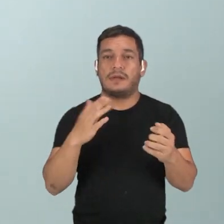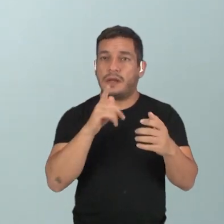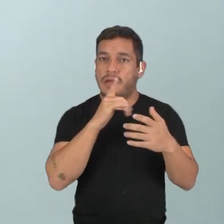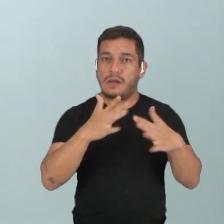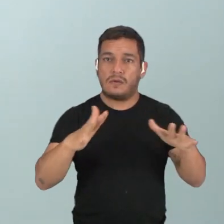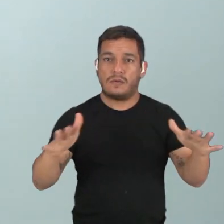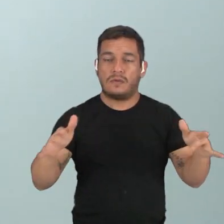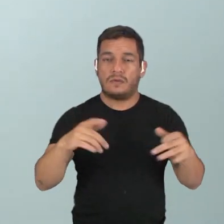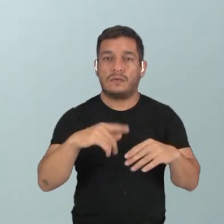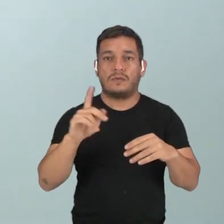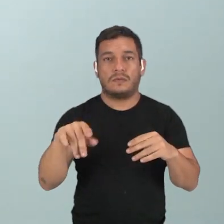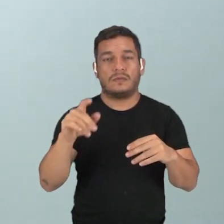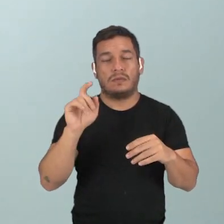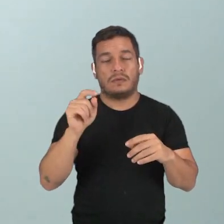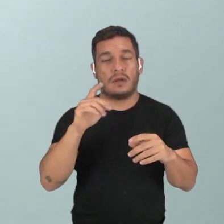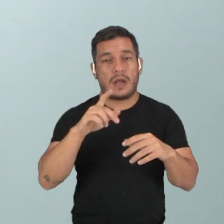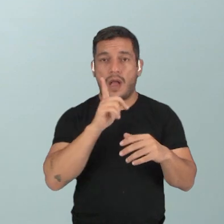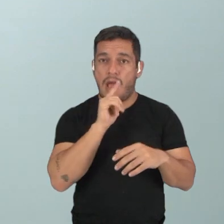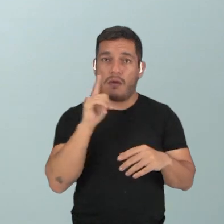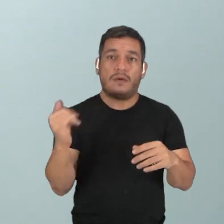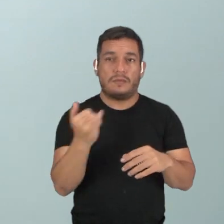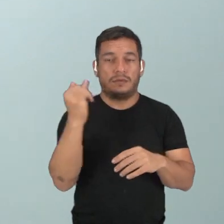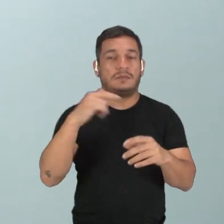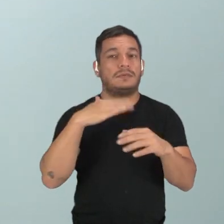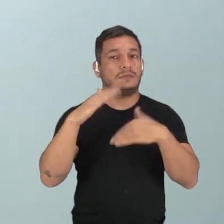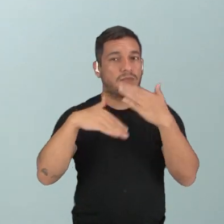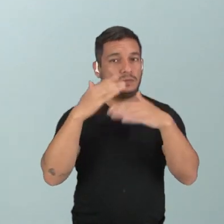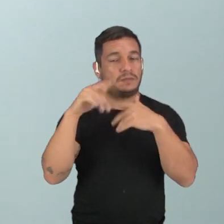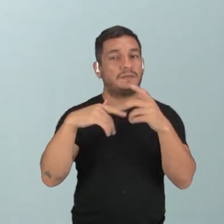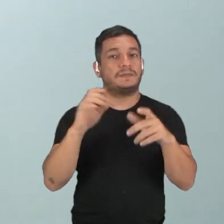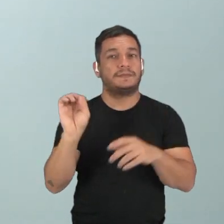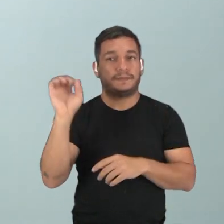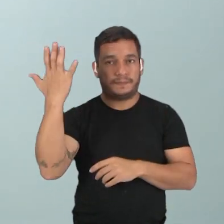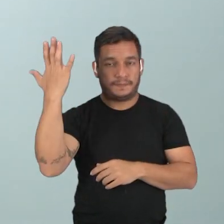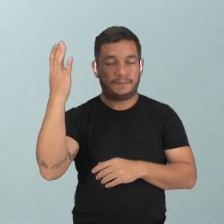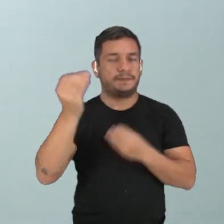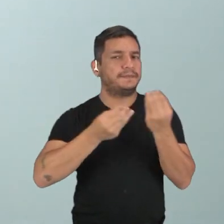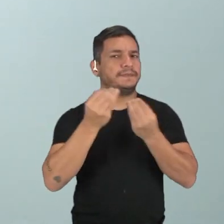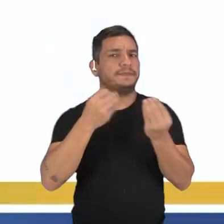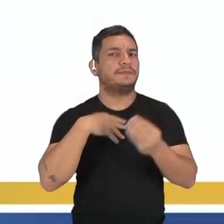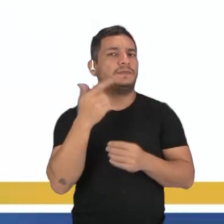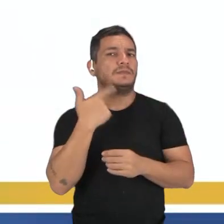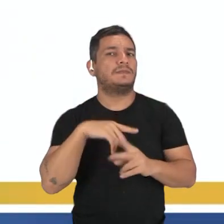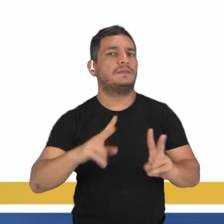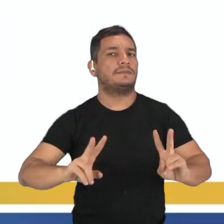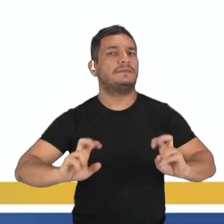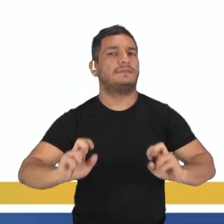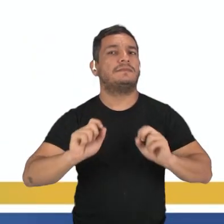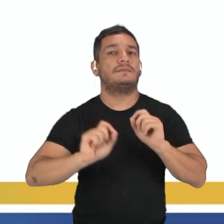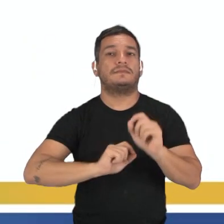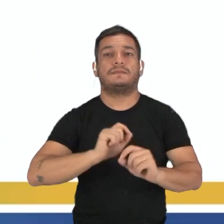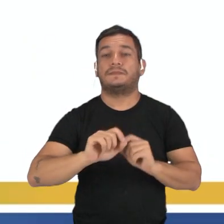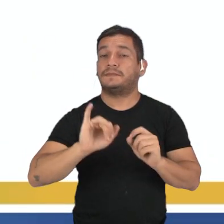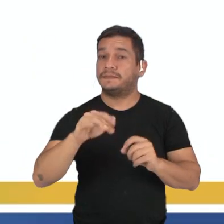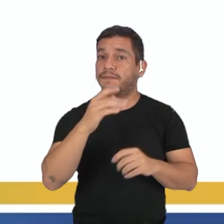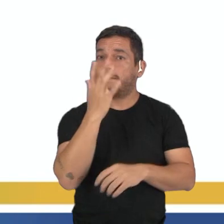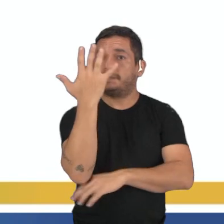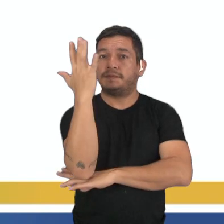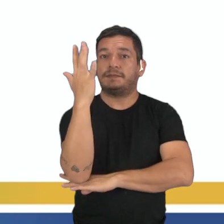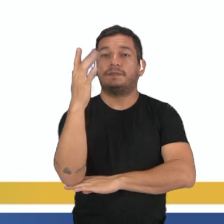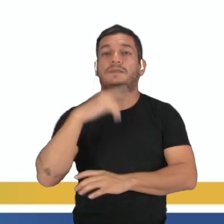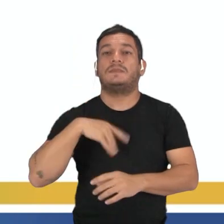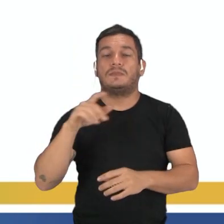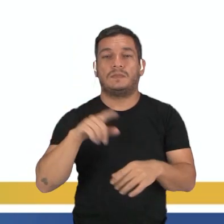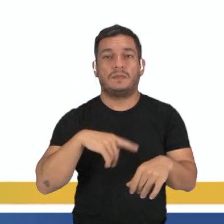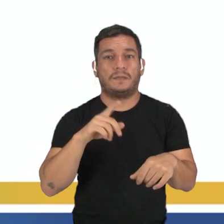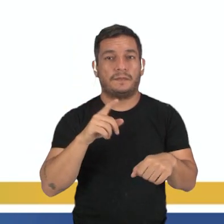a água vai ser essencial para que o processo de reprodução aconteça. E como é que eu consigo identificar também se essa planta está no período